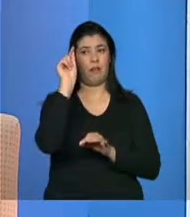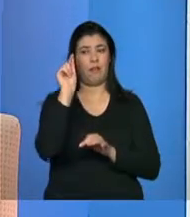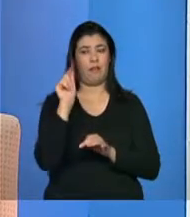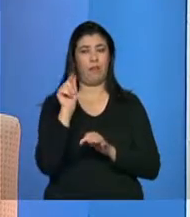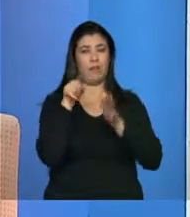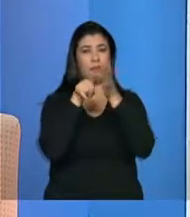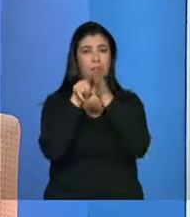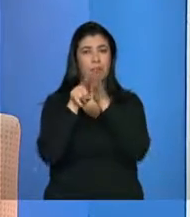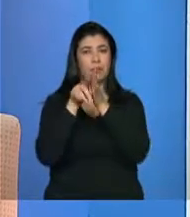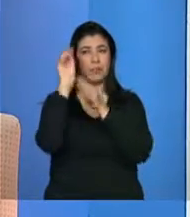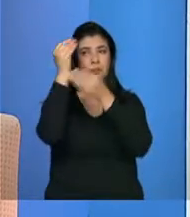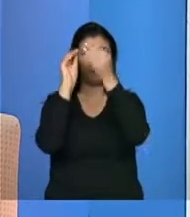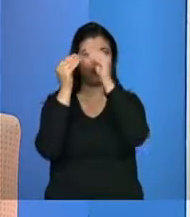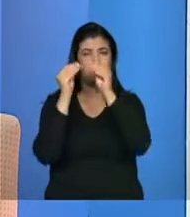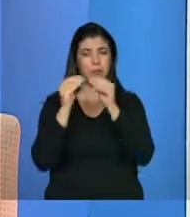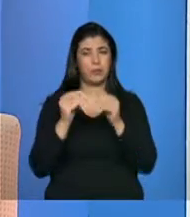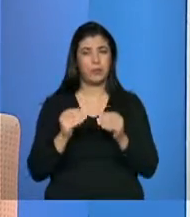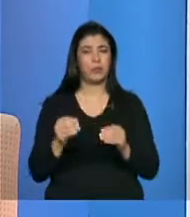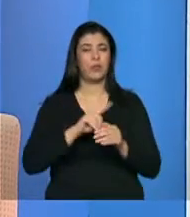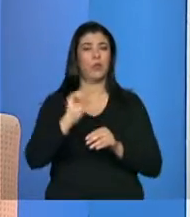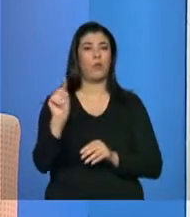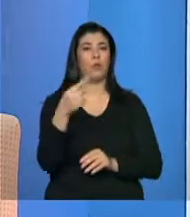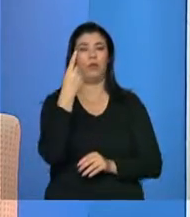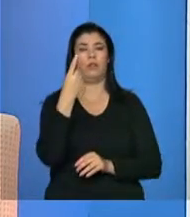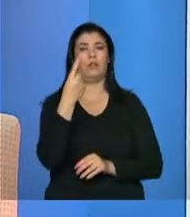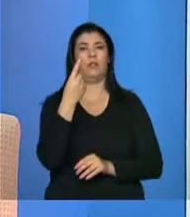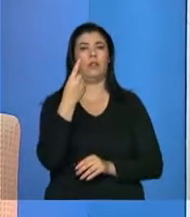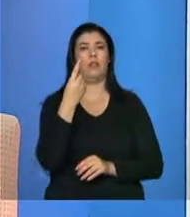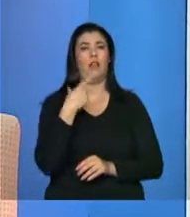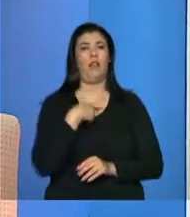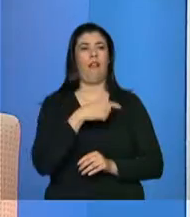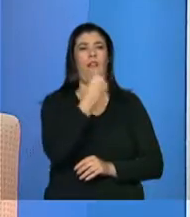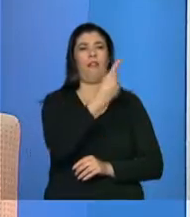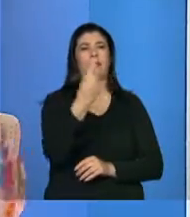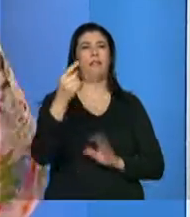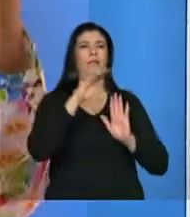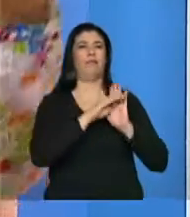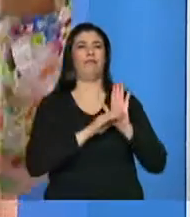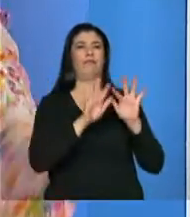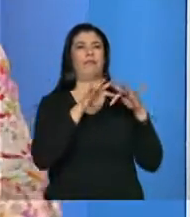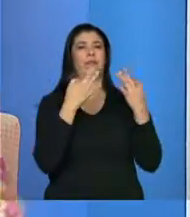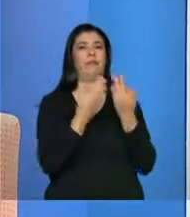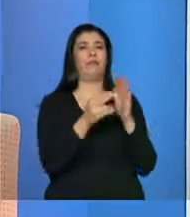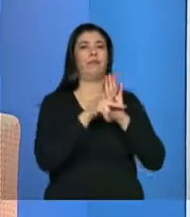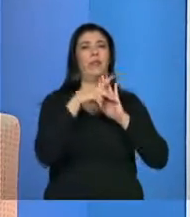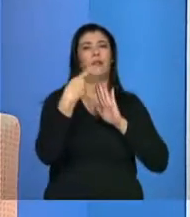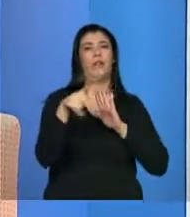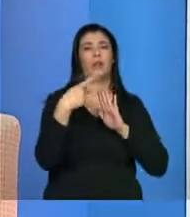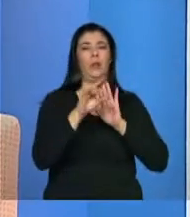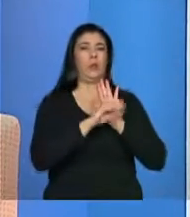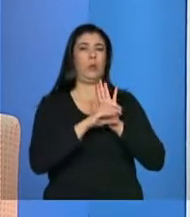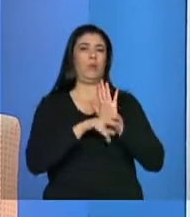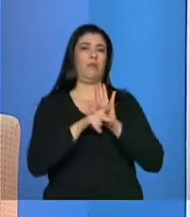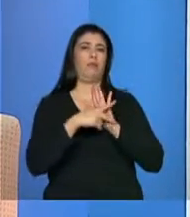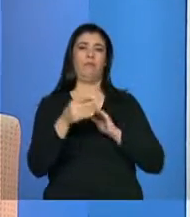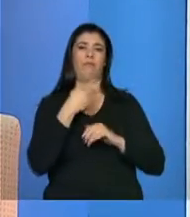forma também única, e não cada programa com as suas famílias, com seus conceitos, né? E